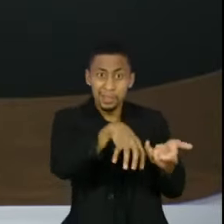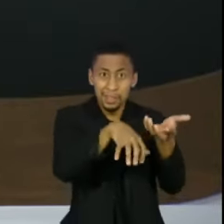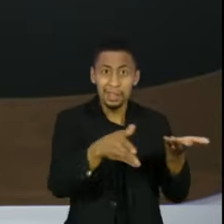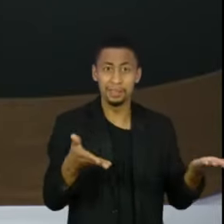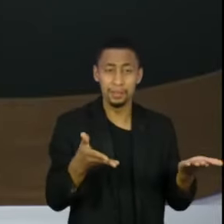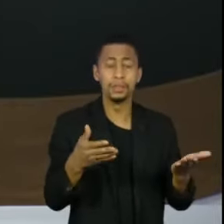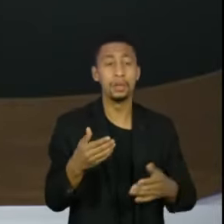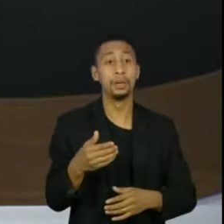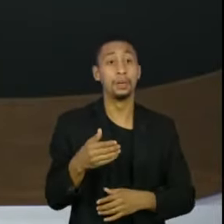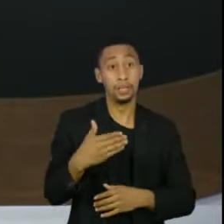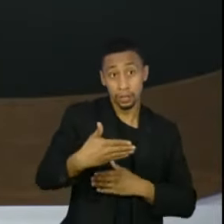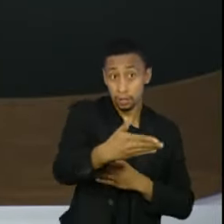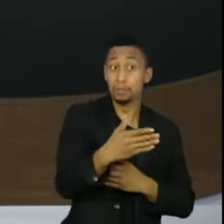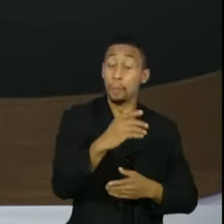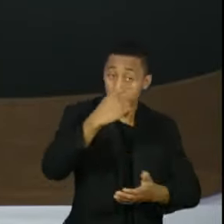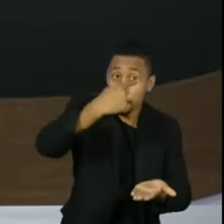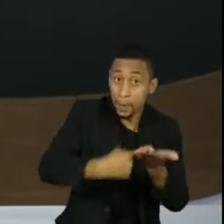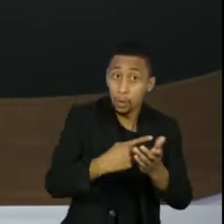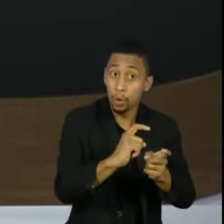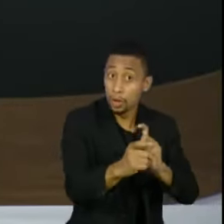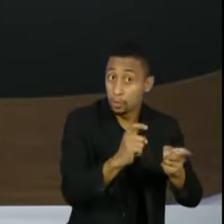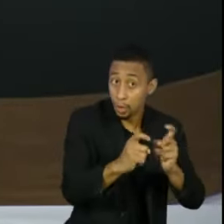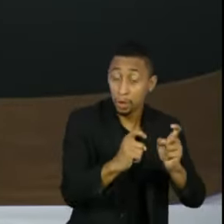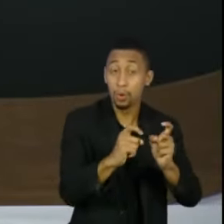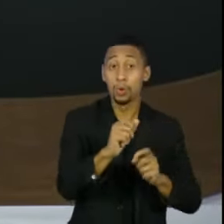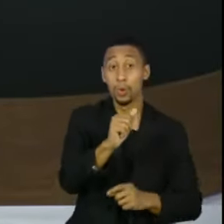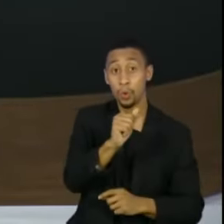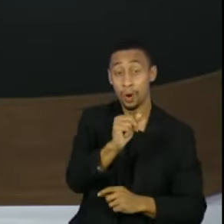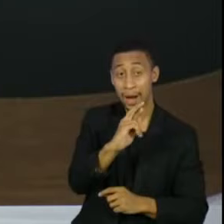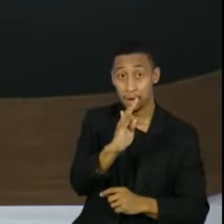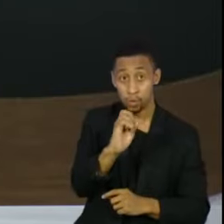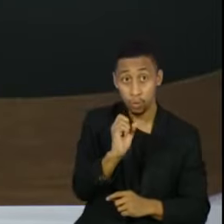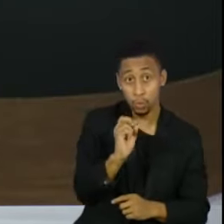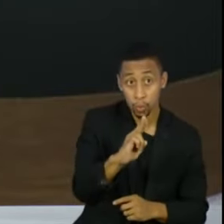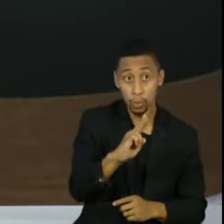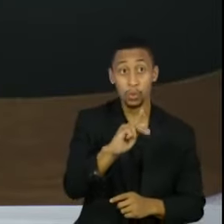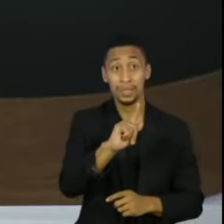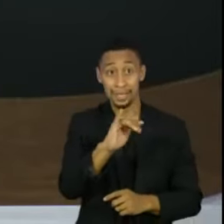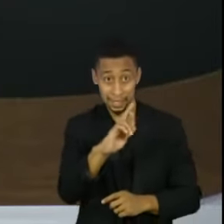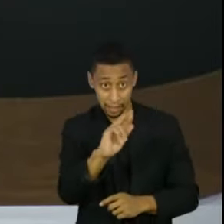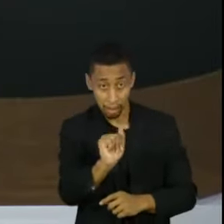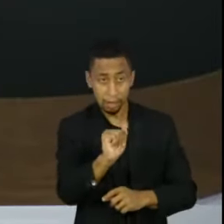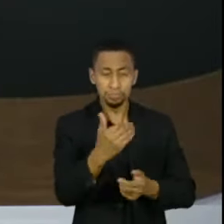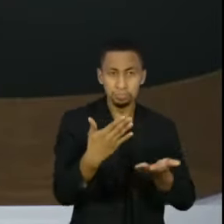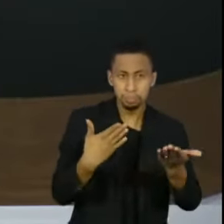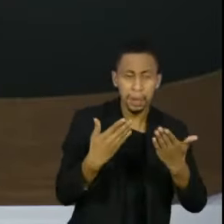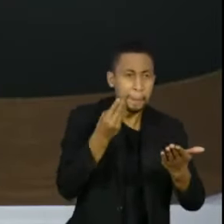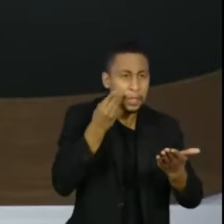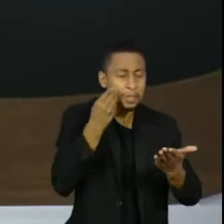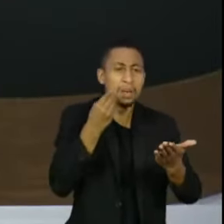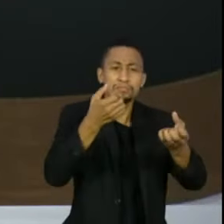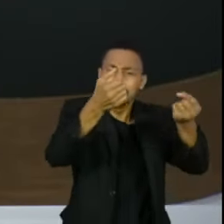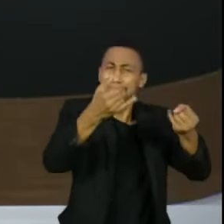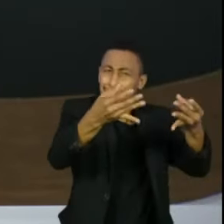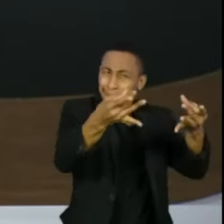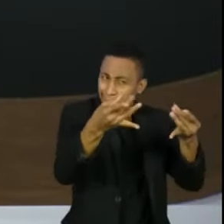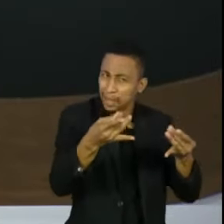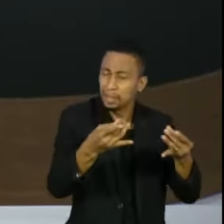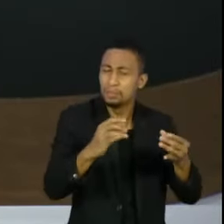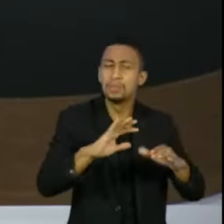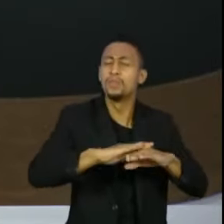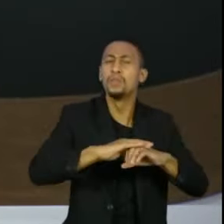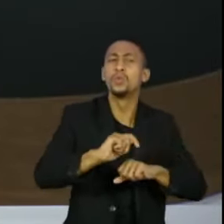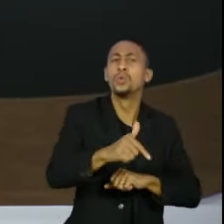contemporizar, mas o que a gente vê é o Congresso a todo momento colocando panos quentes e o Supremo mandando o governo